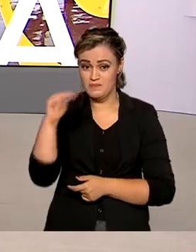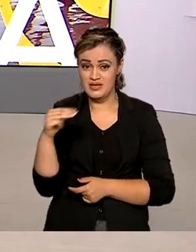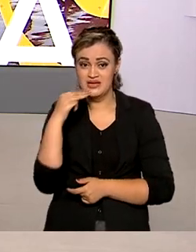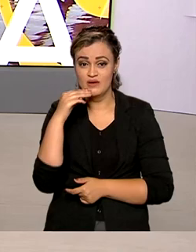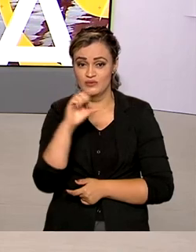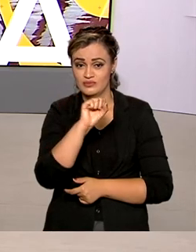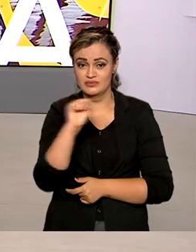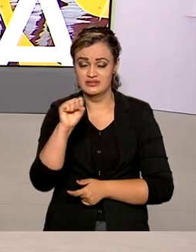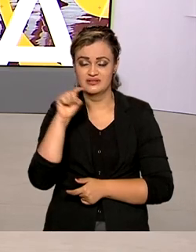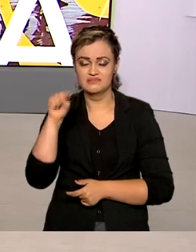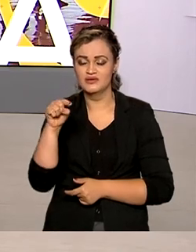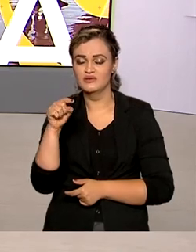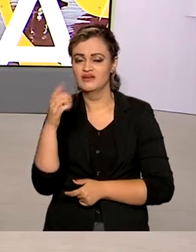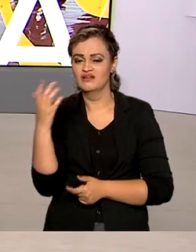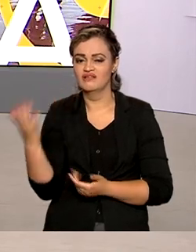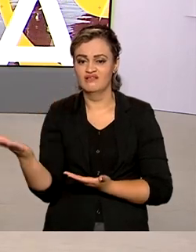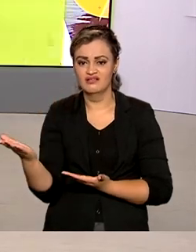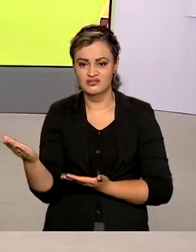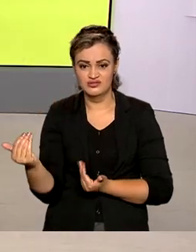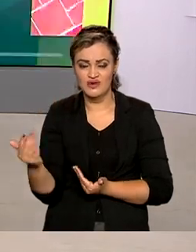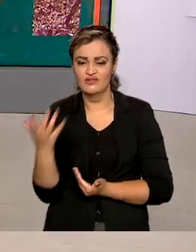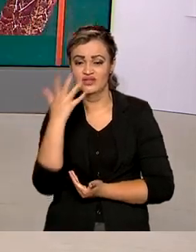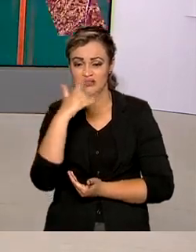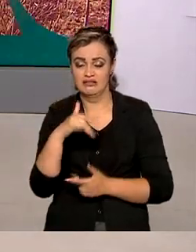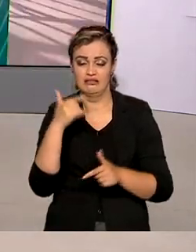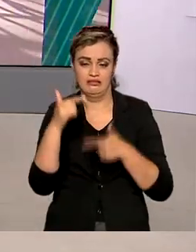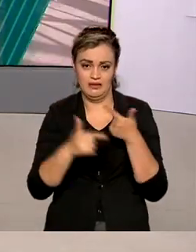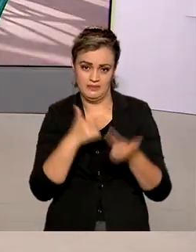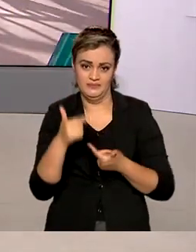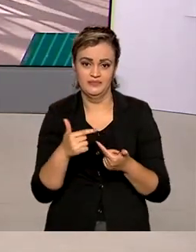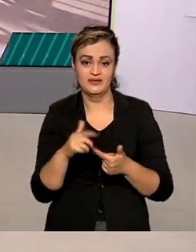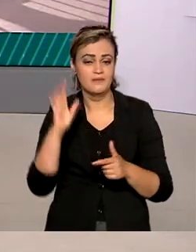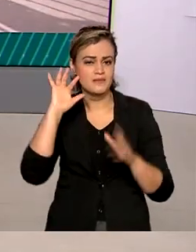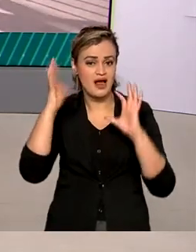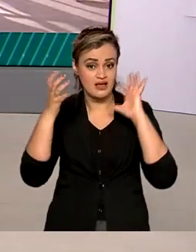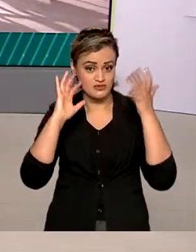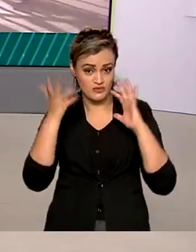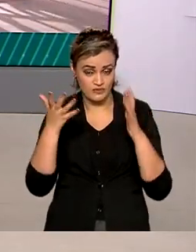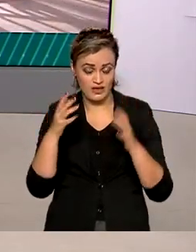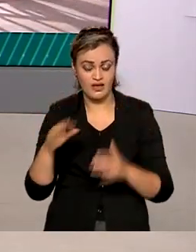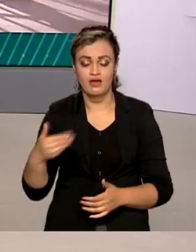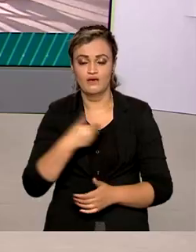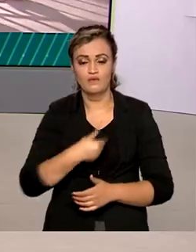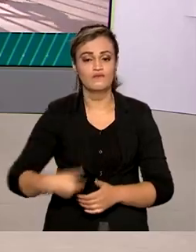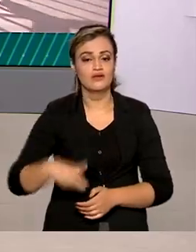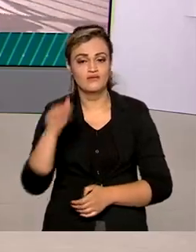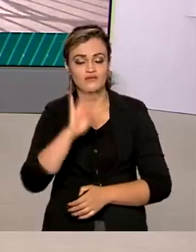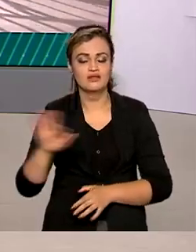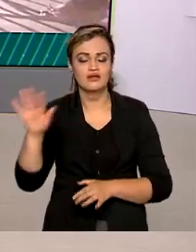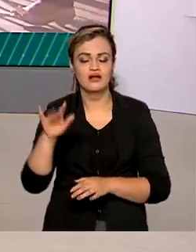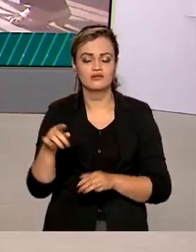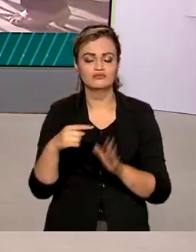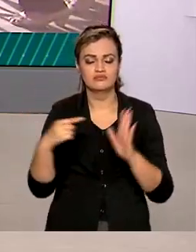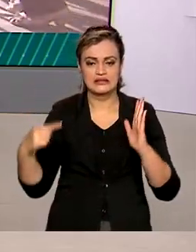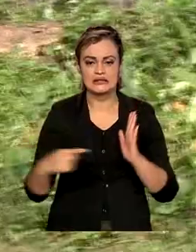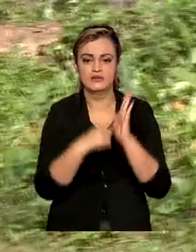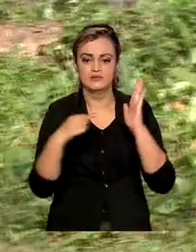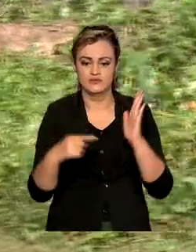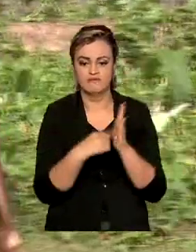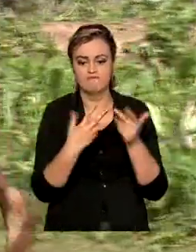mil crianças e adolescentes, segundo o IBGE. Para enfrentar este problema, o governo federal vem ampliando os canais de denúncia.